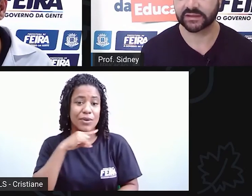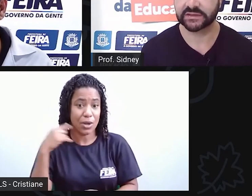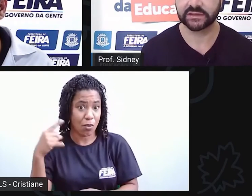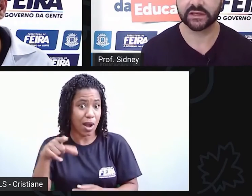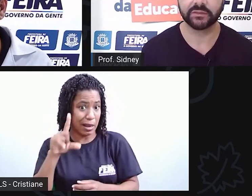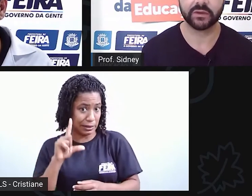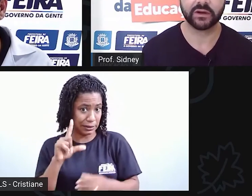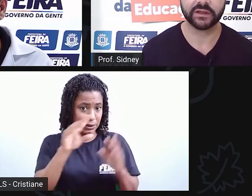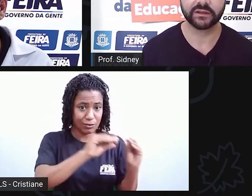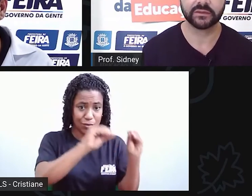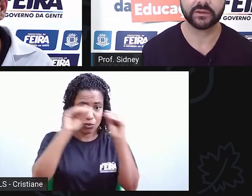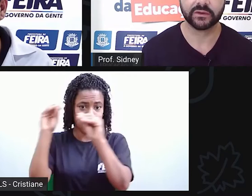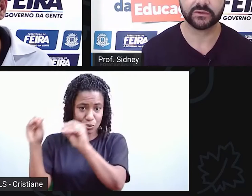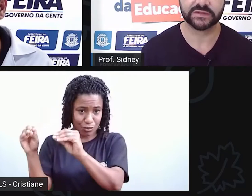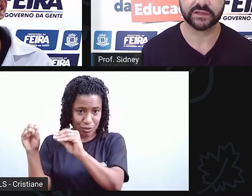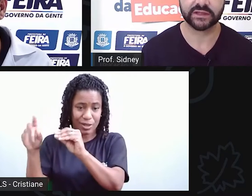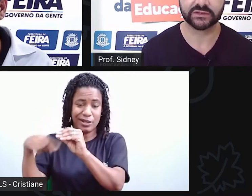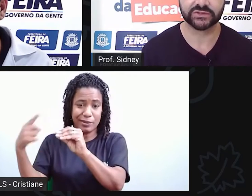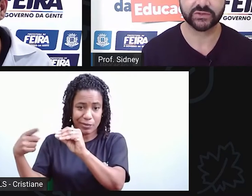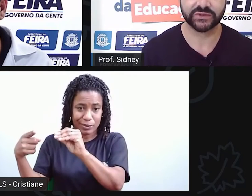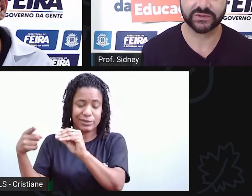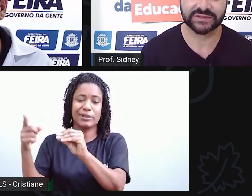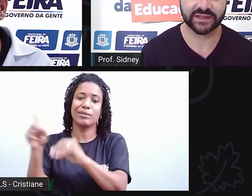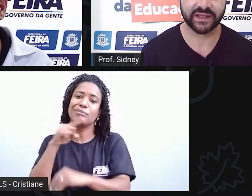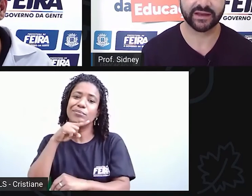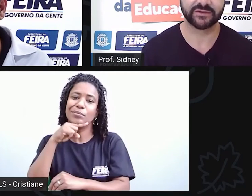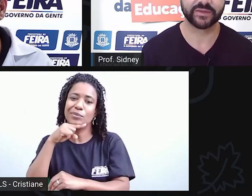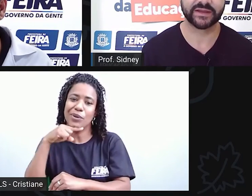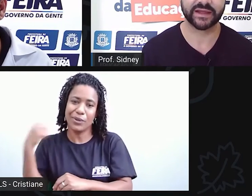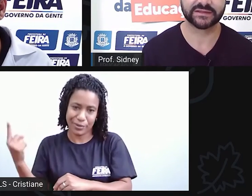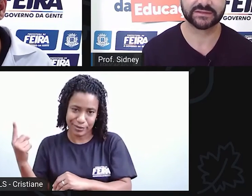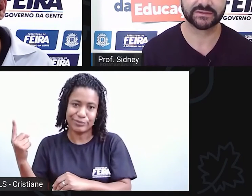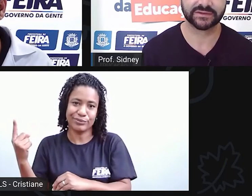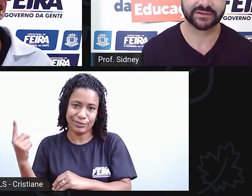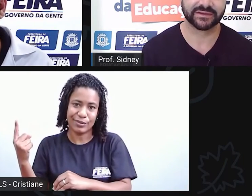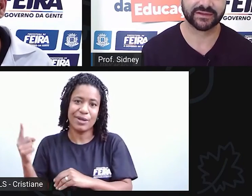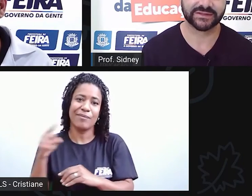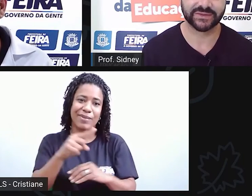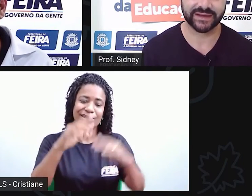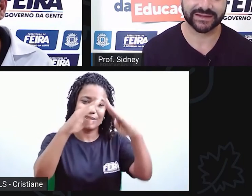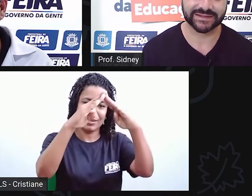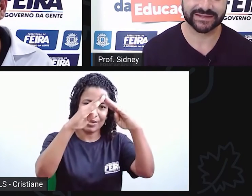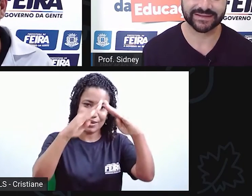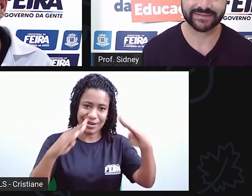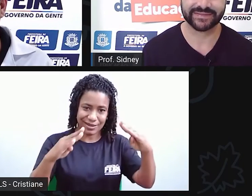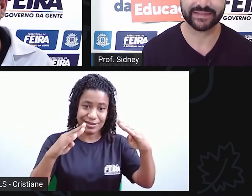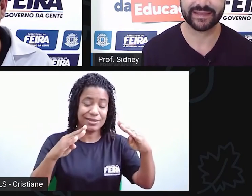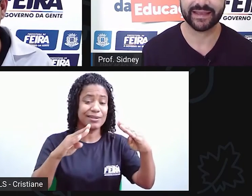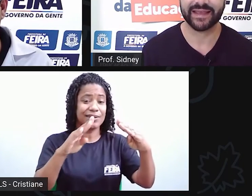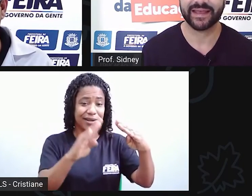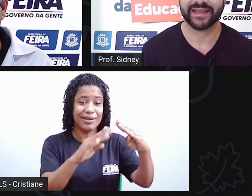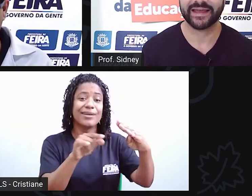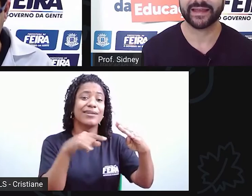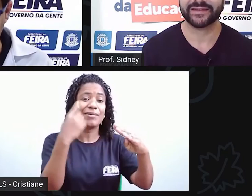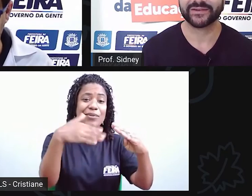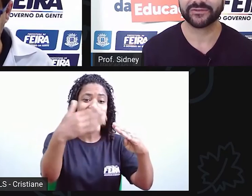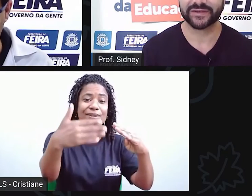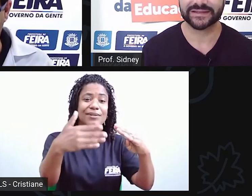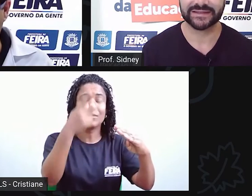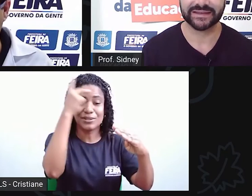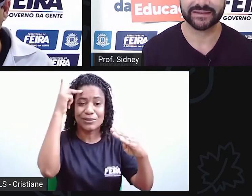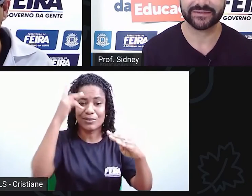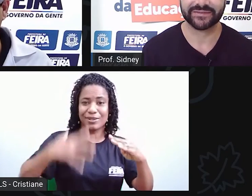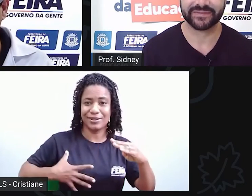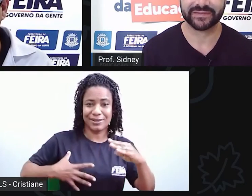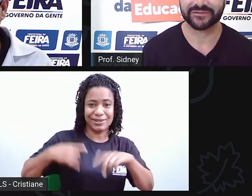abandonada. Assim que ele morre, os herdeiros todos querem o pedaço da sua herança. O que